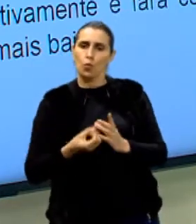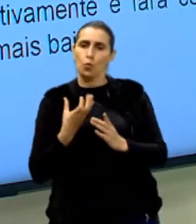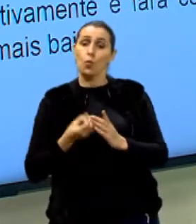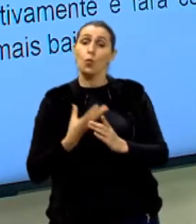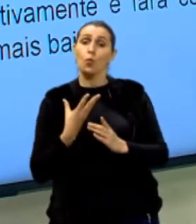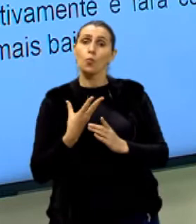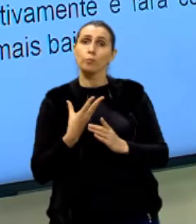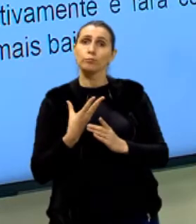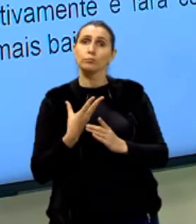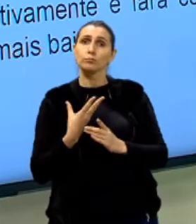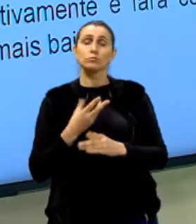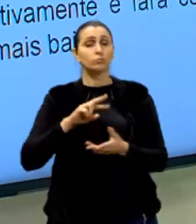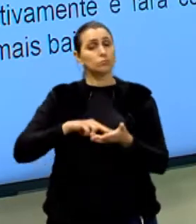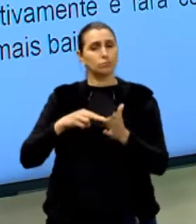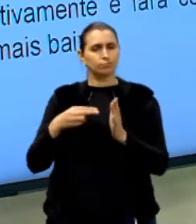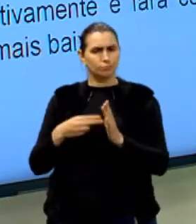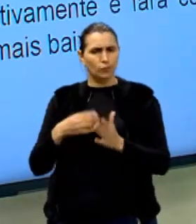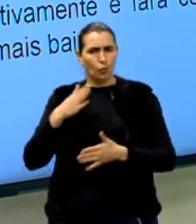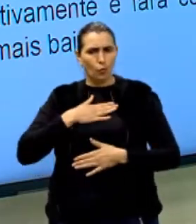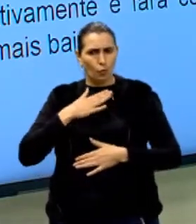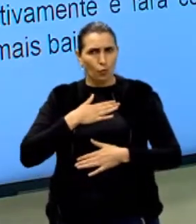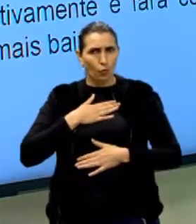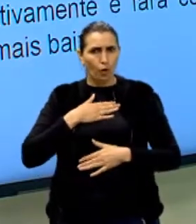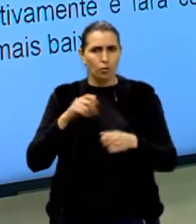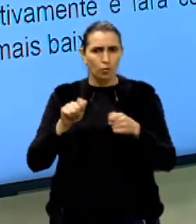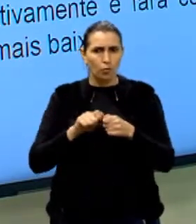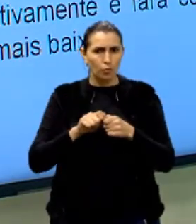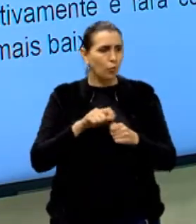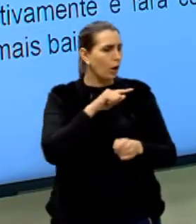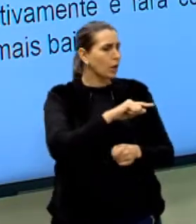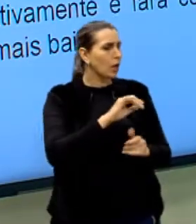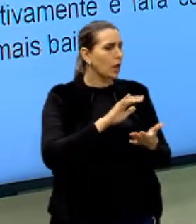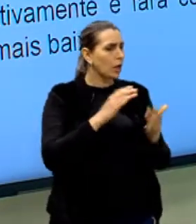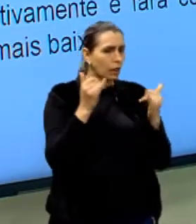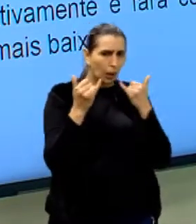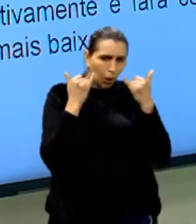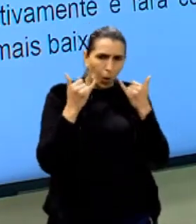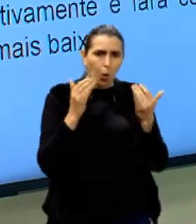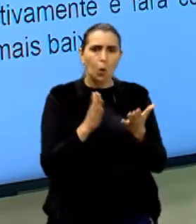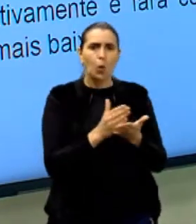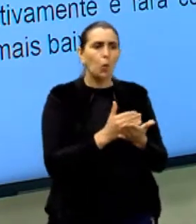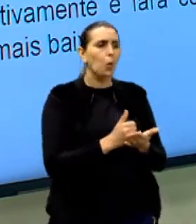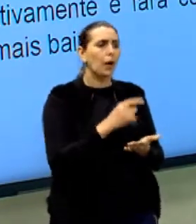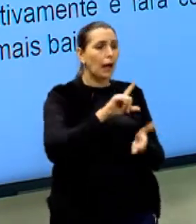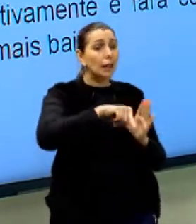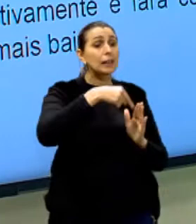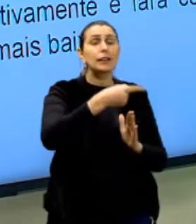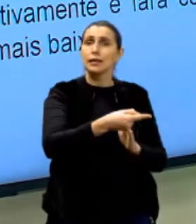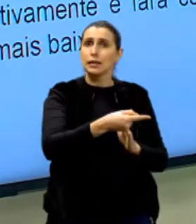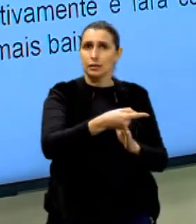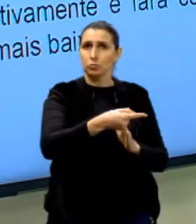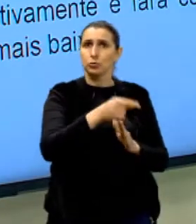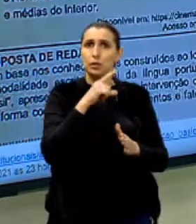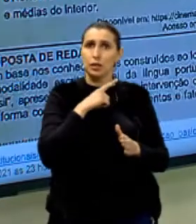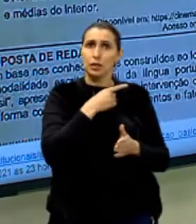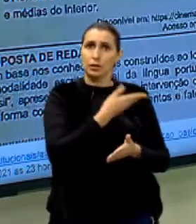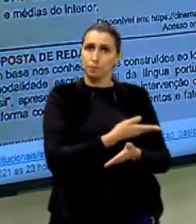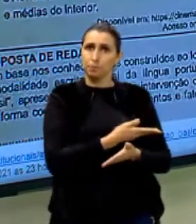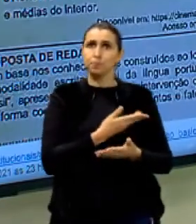Produtividade. Ou seja, é o que eu faço com aquele dado, além do que tem ali, tá? É o que eu faço com ele.